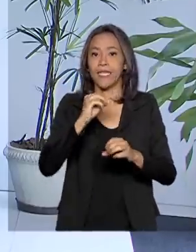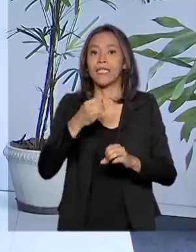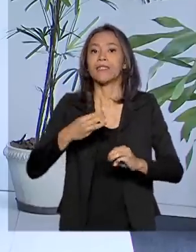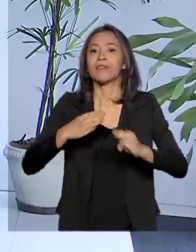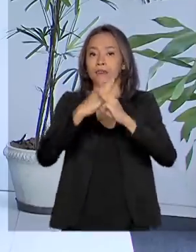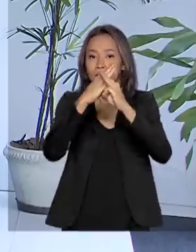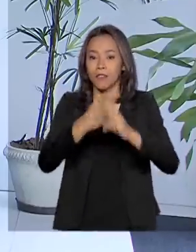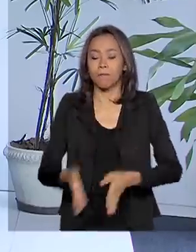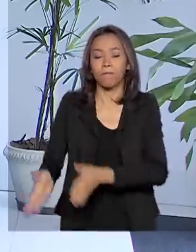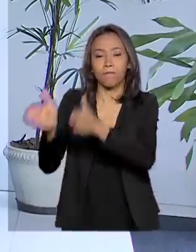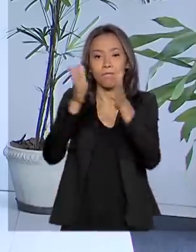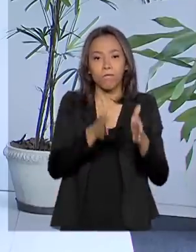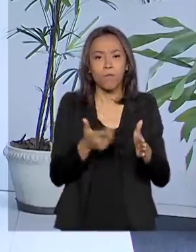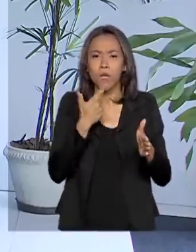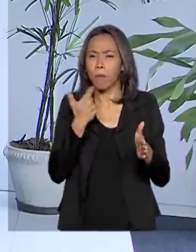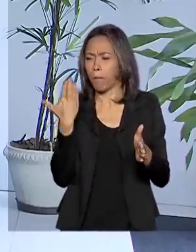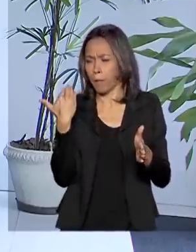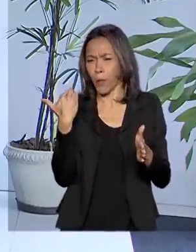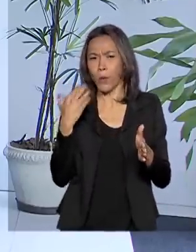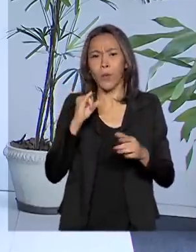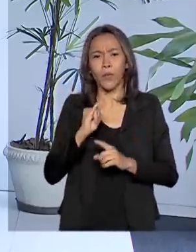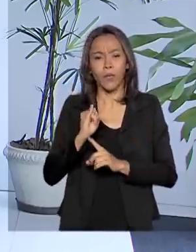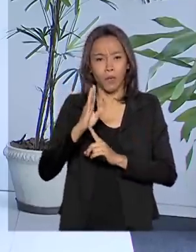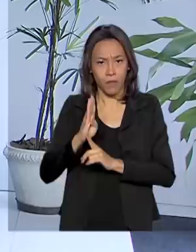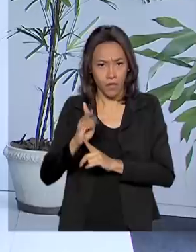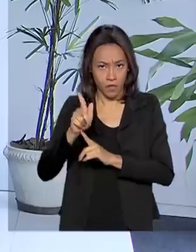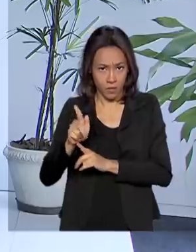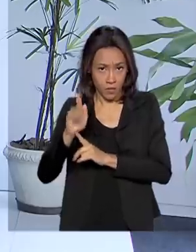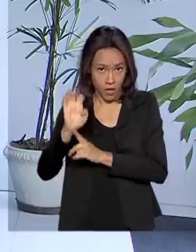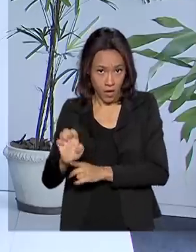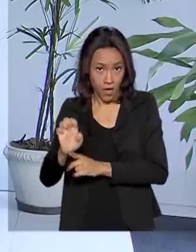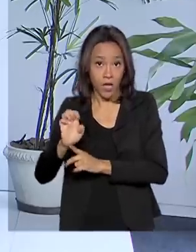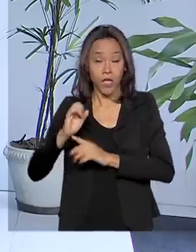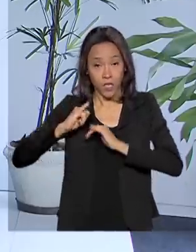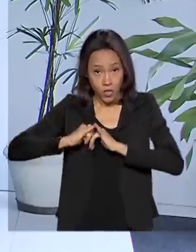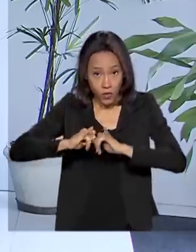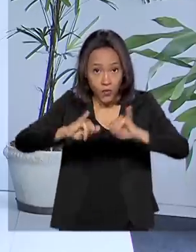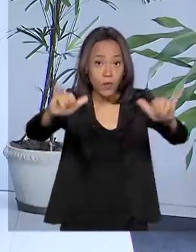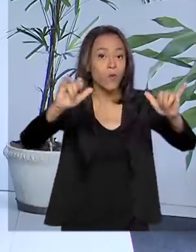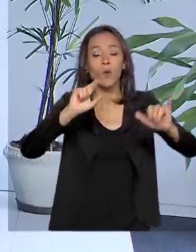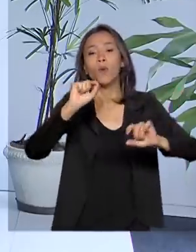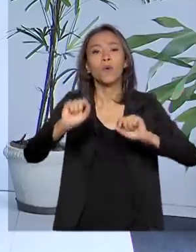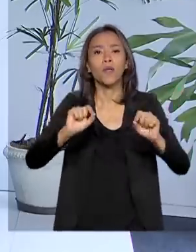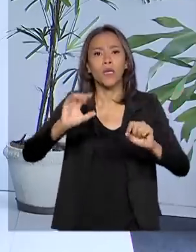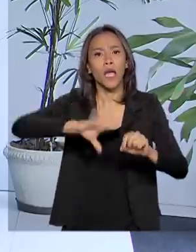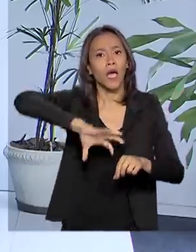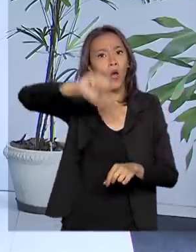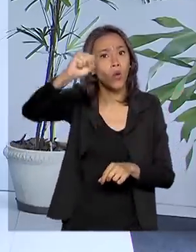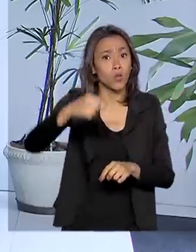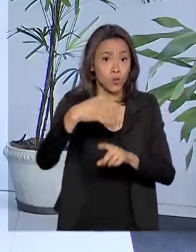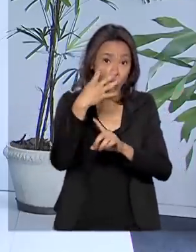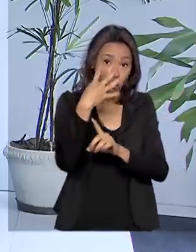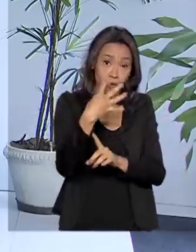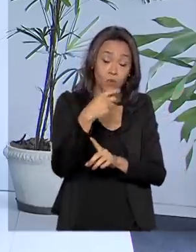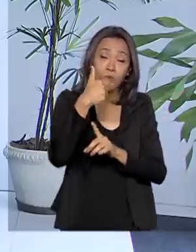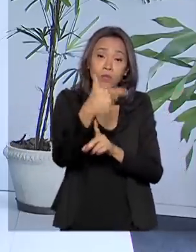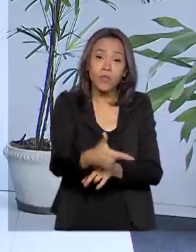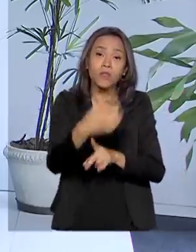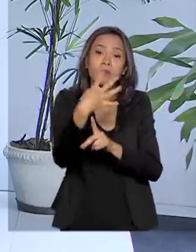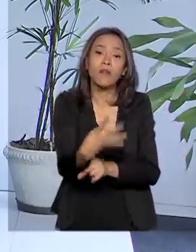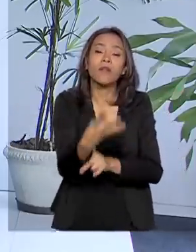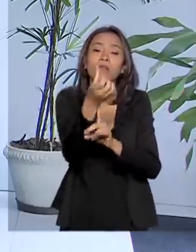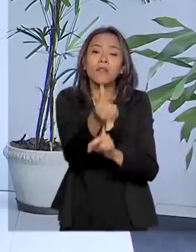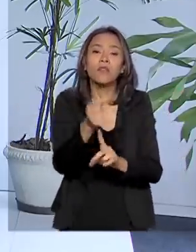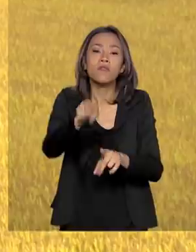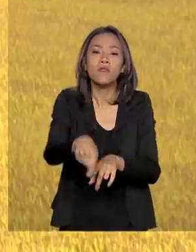IBGE divulgou hoje, agora há pouco, as previsões de safra, que deve ser recorde, chegar a 246,7 milhões de